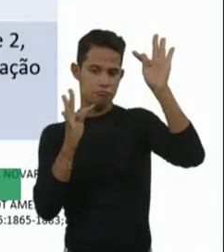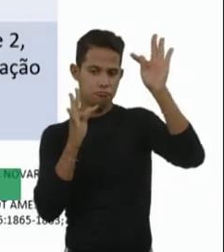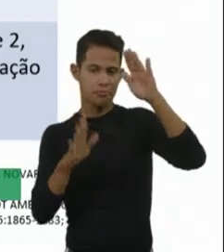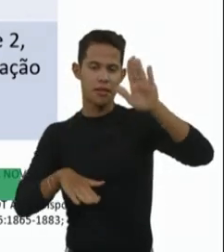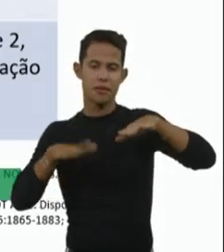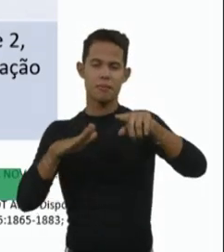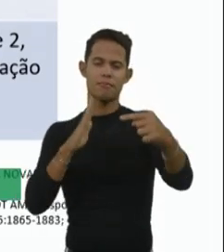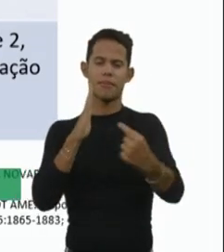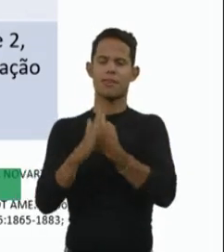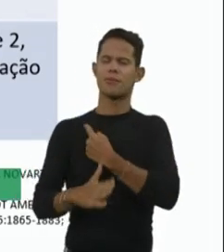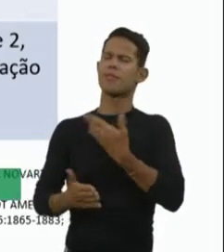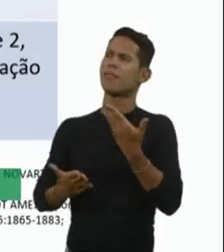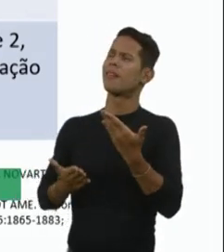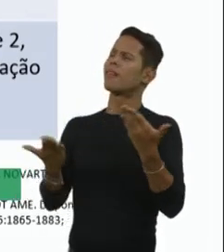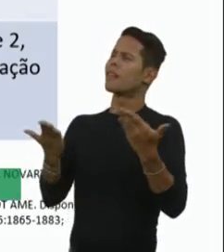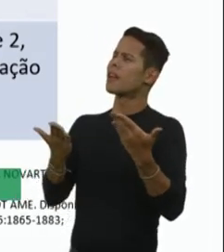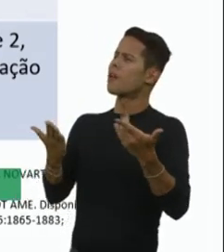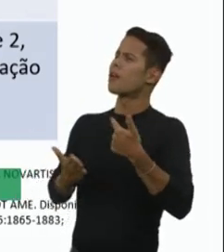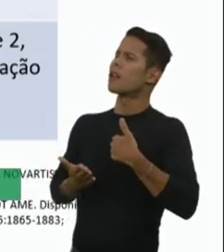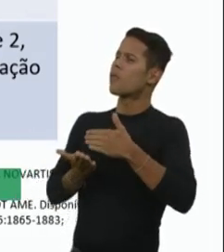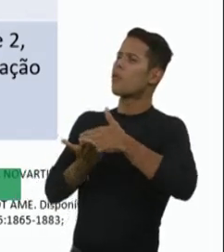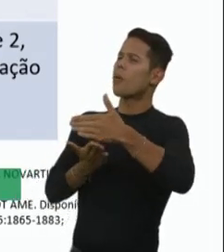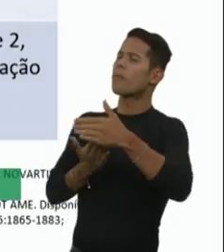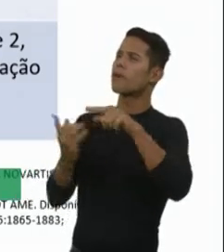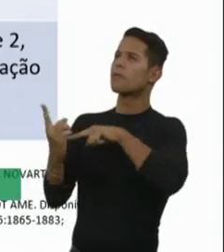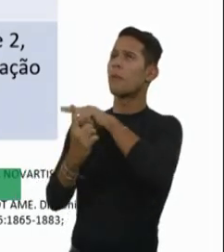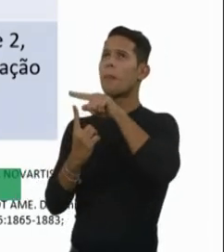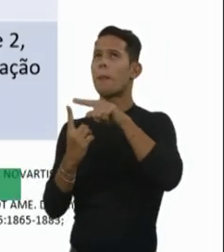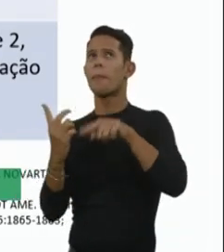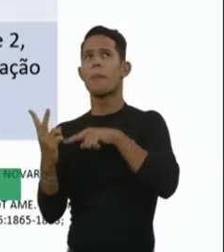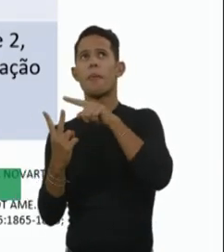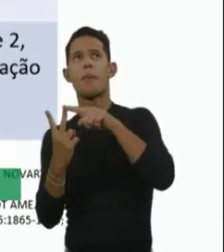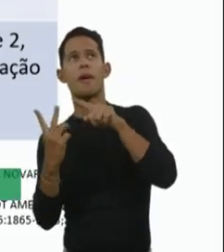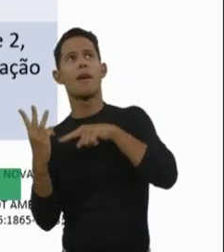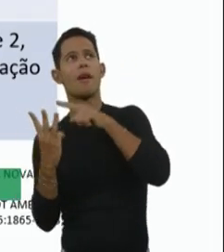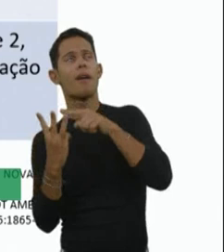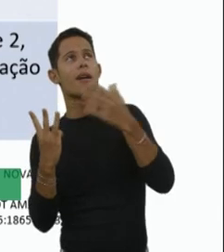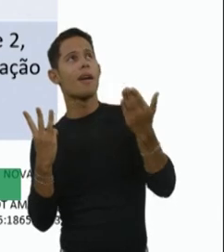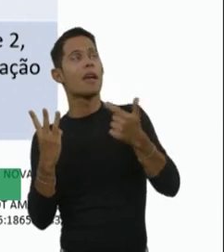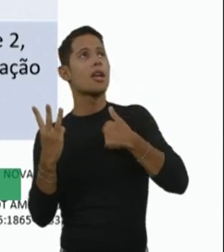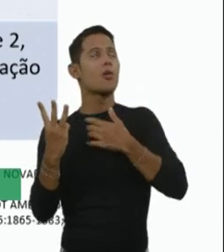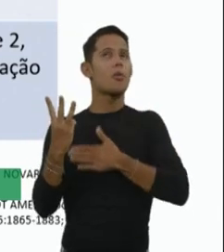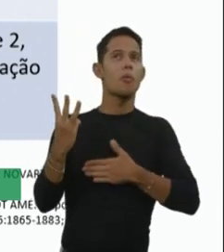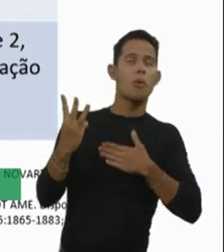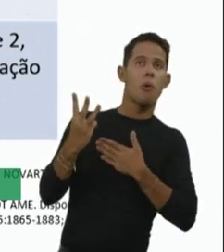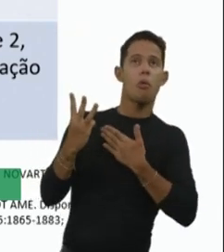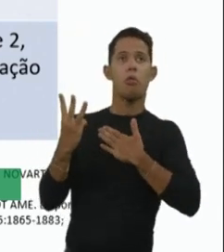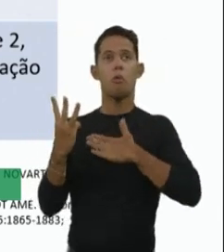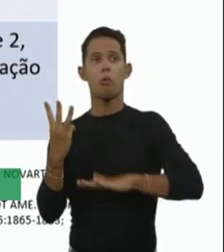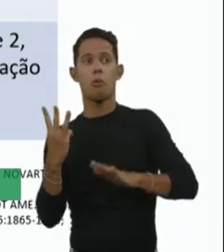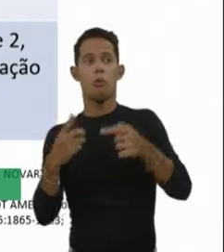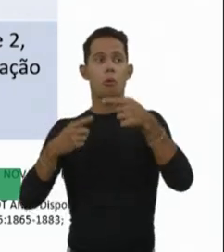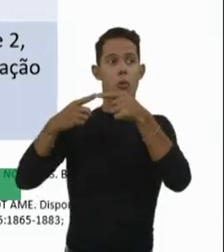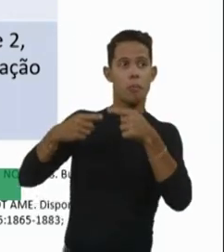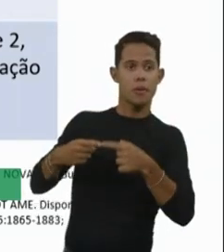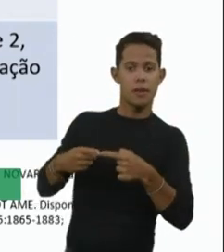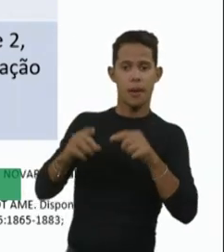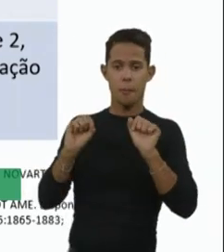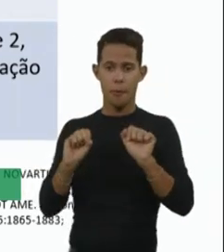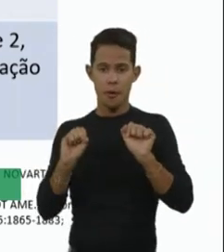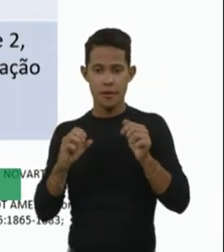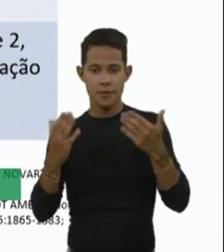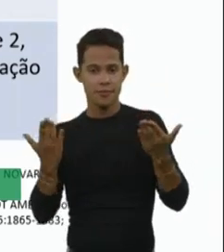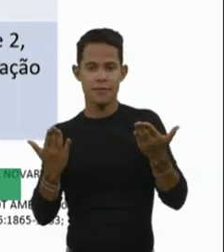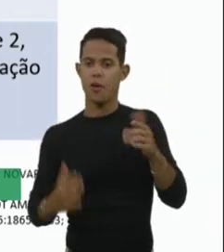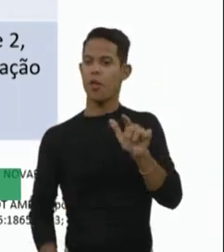e agora? Qual que eu começo? Então, qual que é melhor? Será que vale a pena a gente combinar as terapias? Então, assim, não